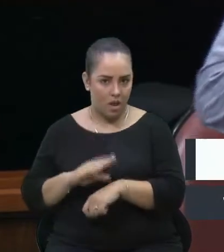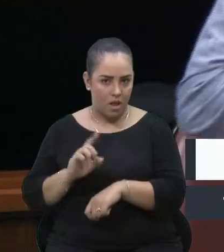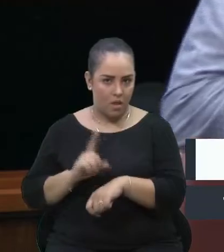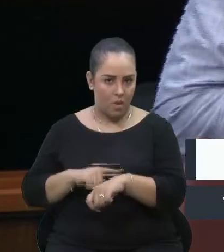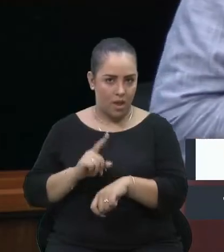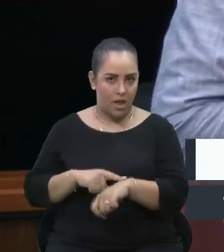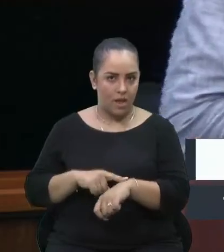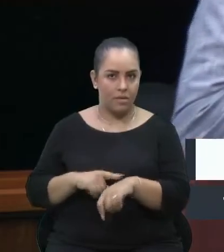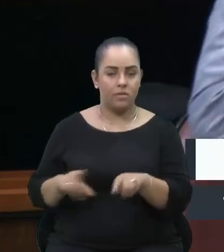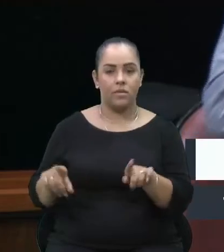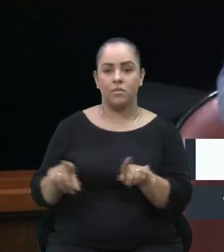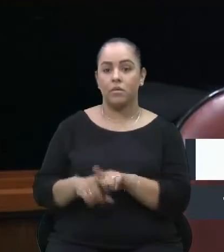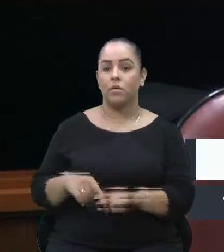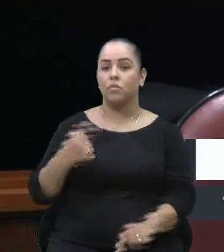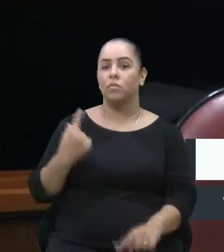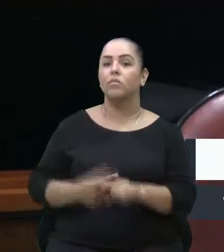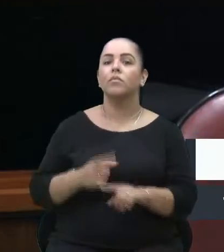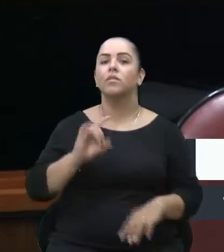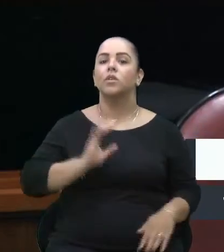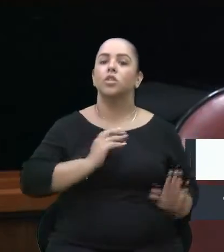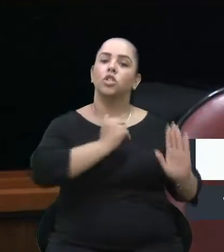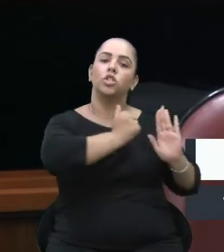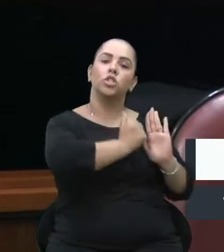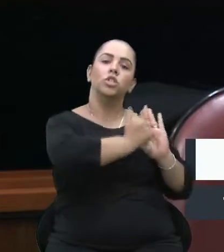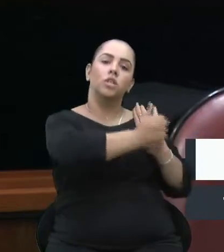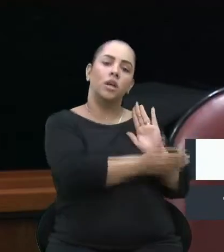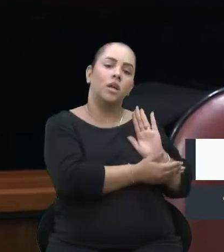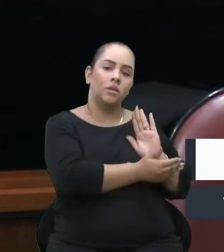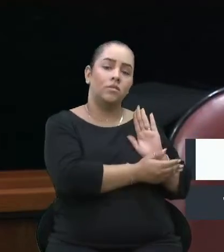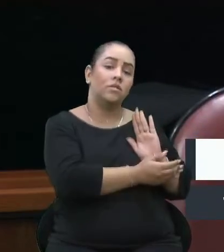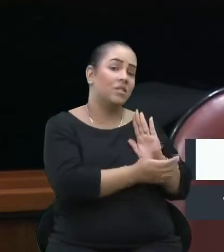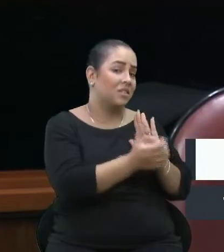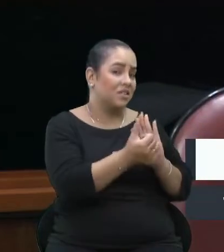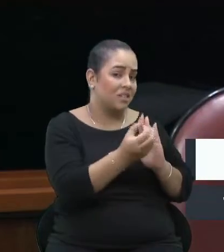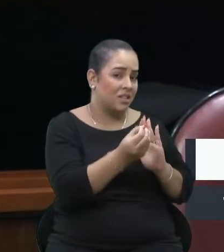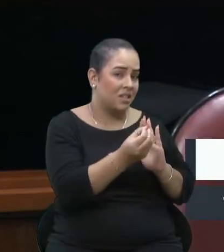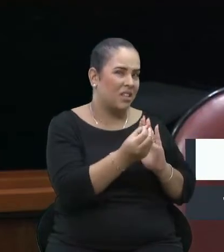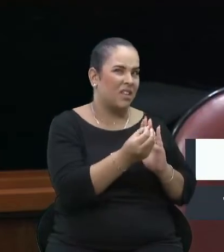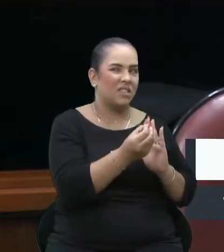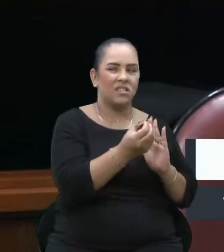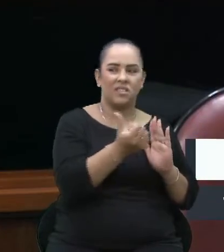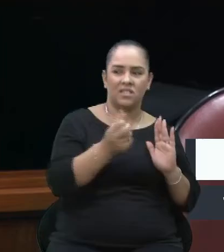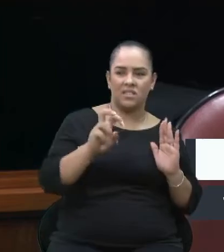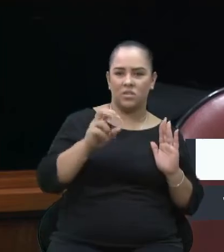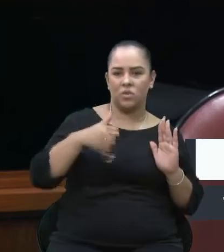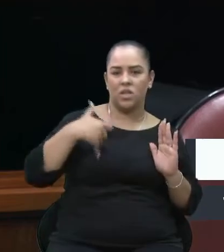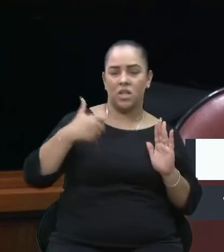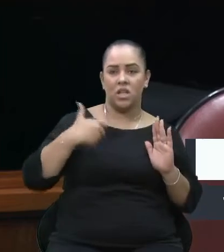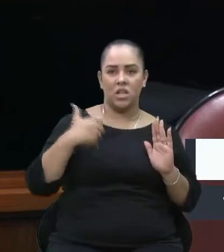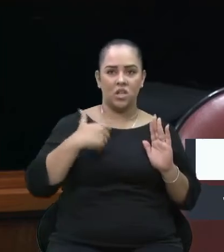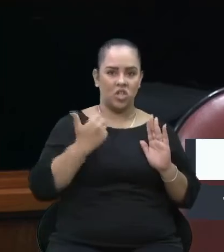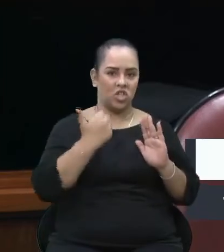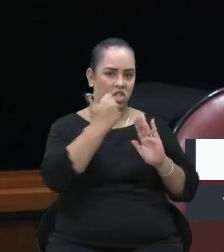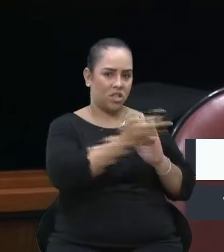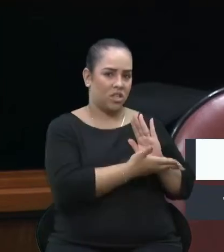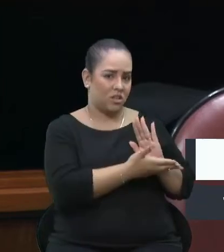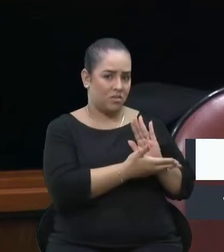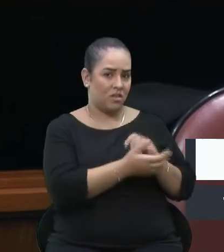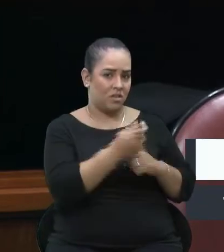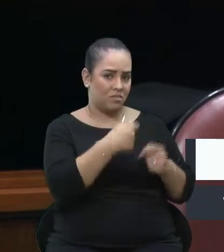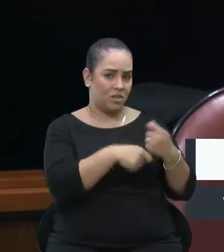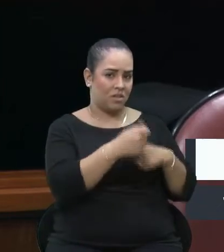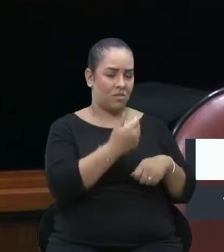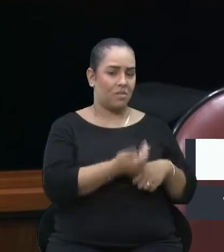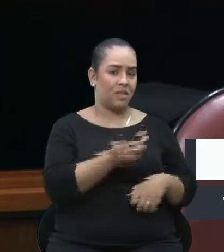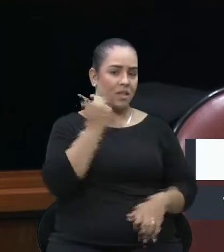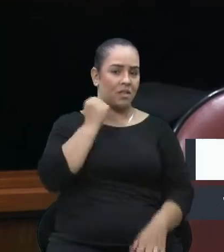porque só foi tirado, 60 anos, 65 anos, já foi tirado lá, ainda na administração Cassina,